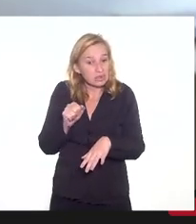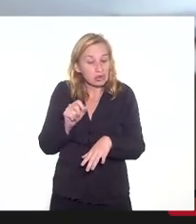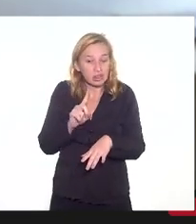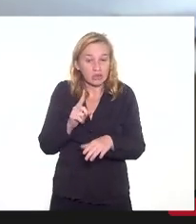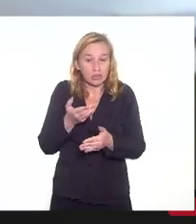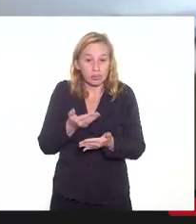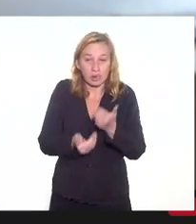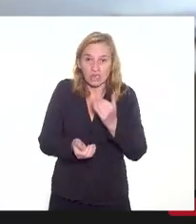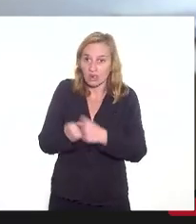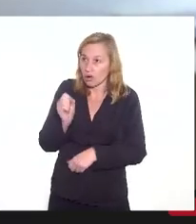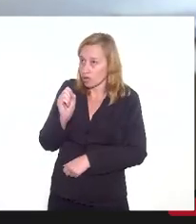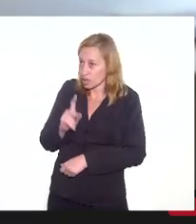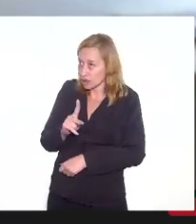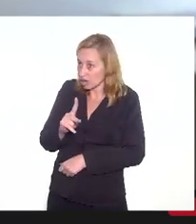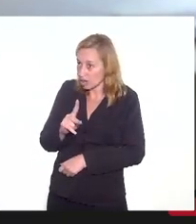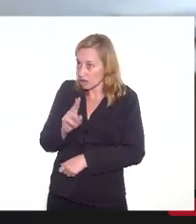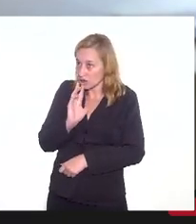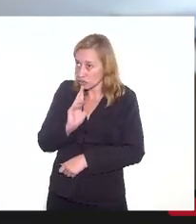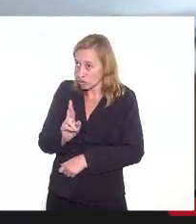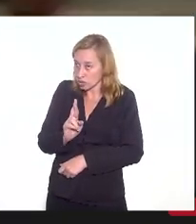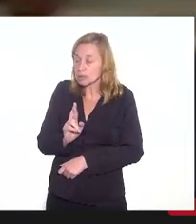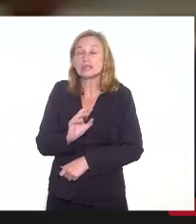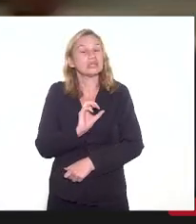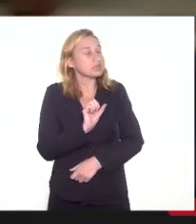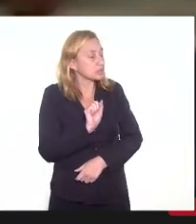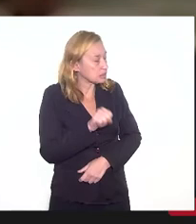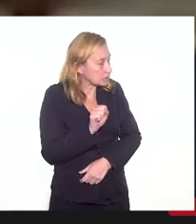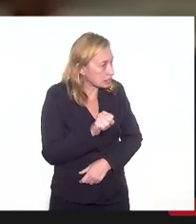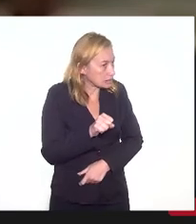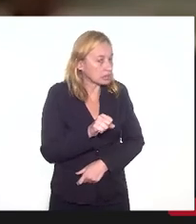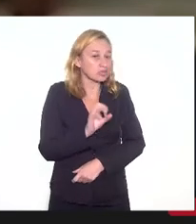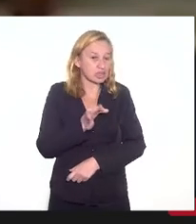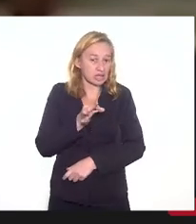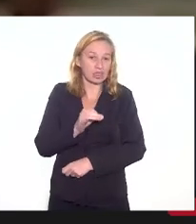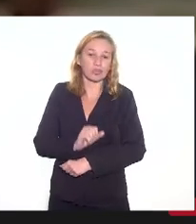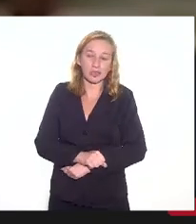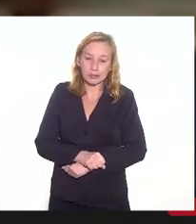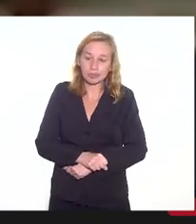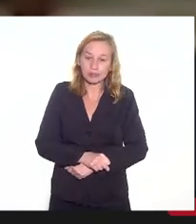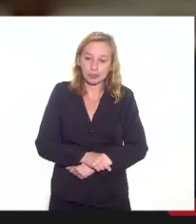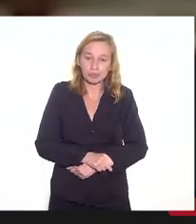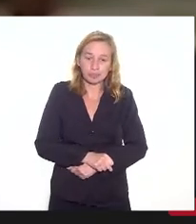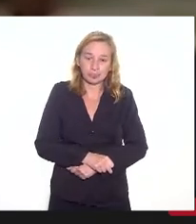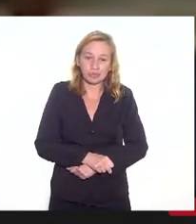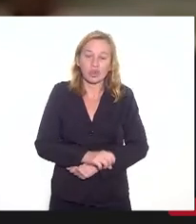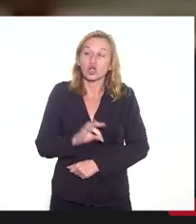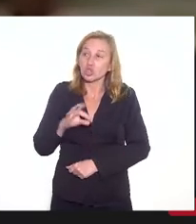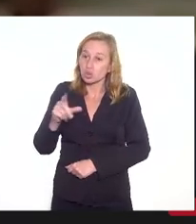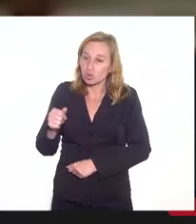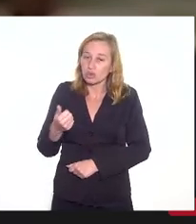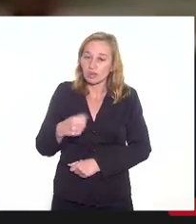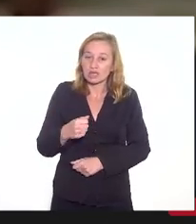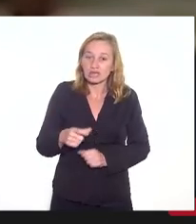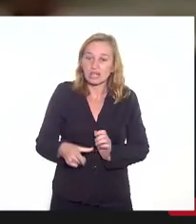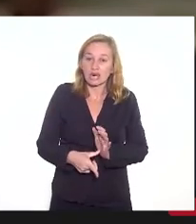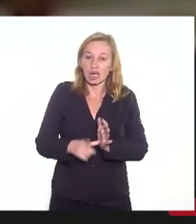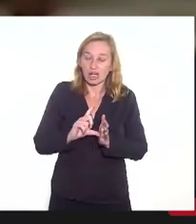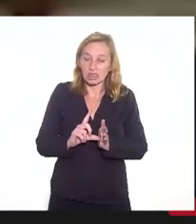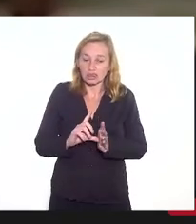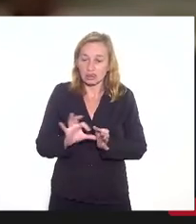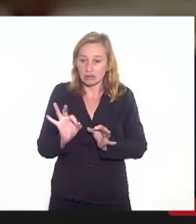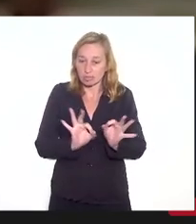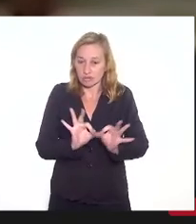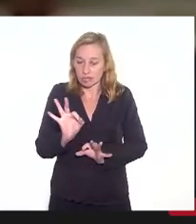gastos. Está perfeita a resposta? É isso, exatamente isso. Todas as compensações têm que ser antecipadas e previstas no plano.